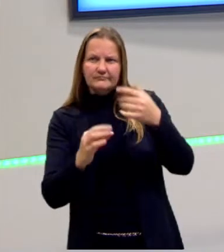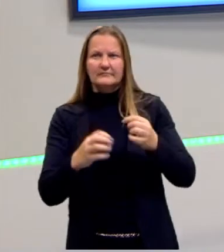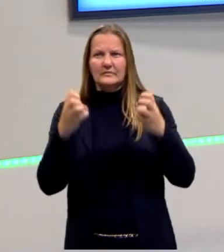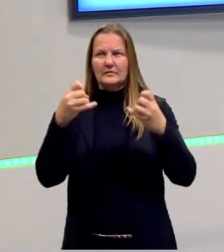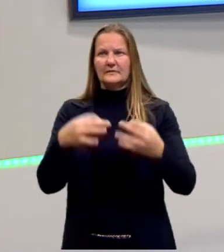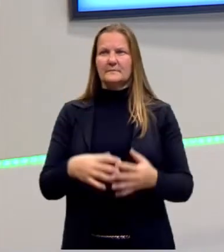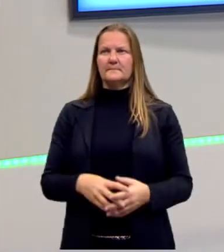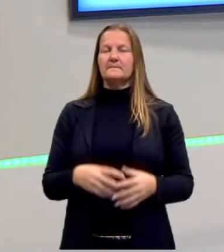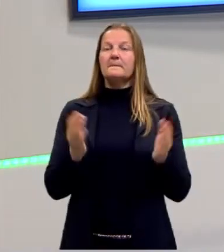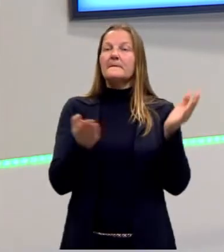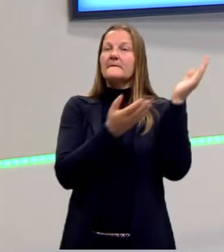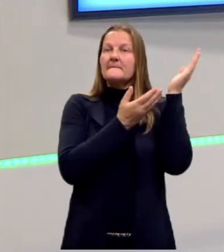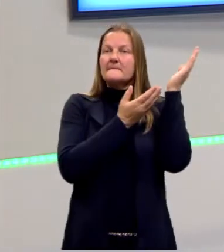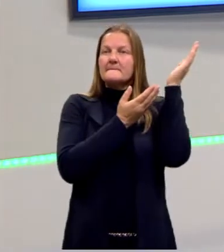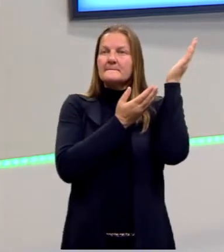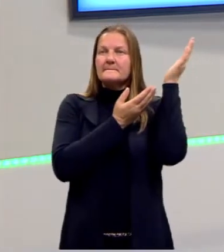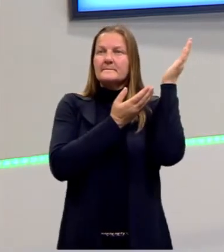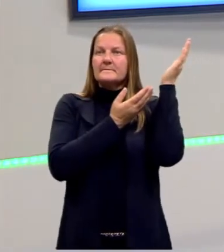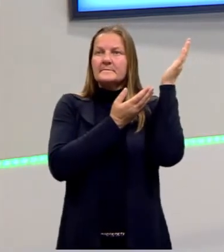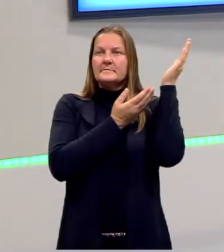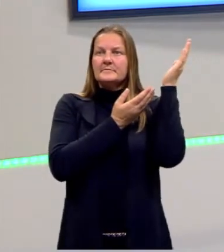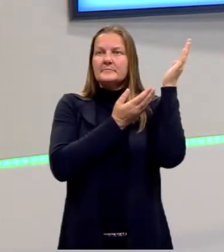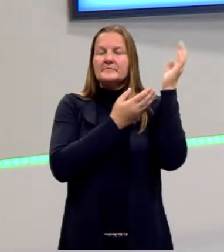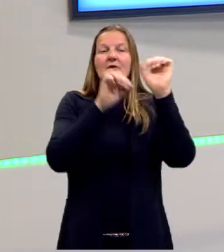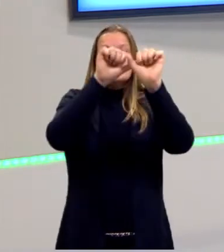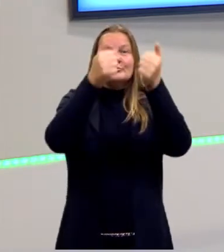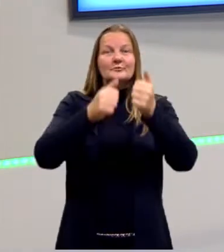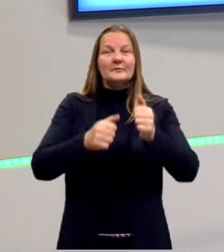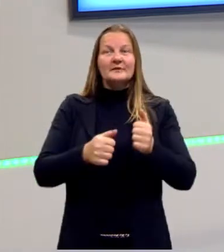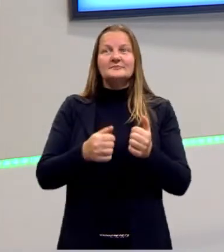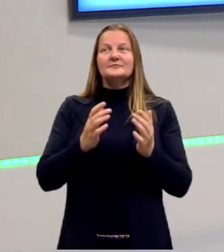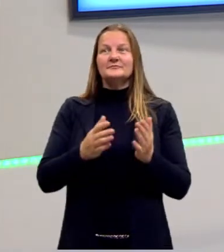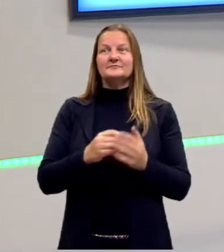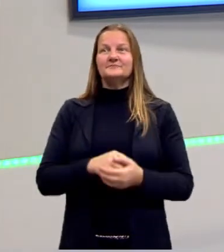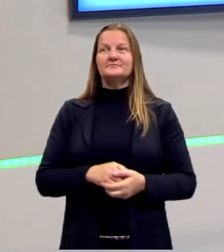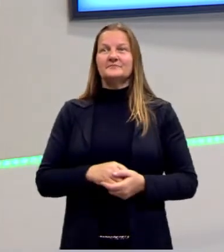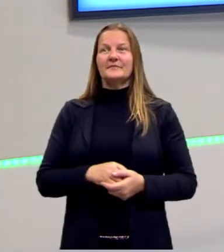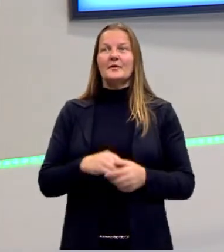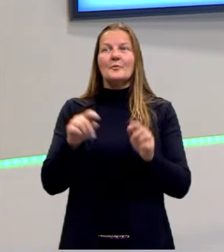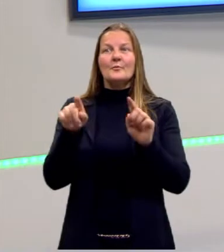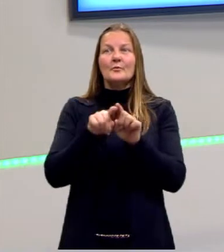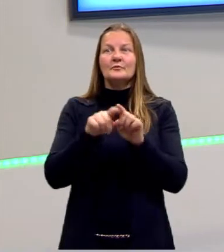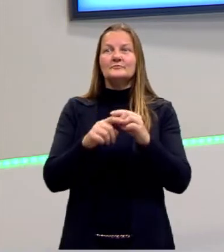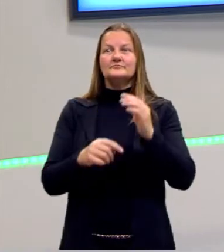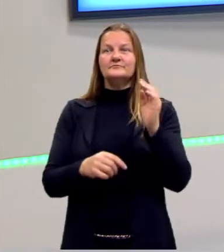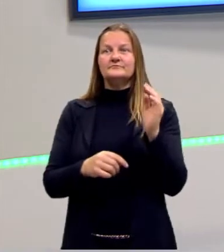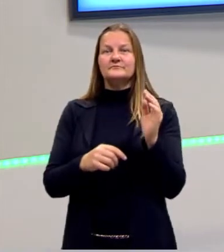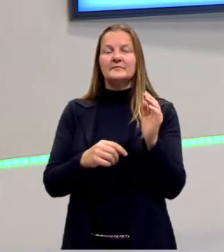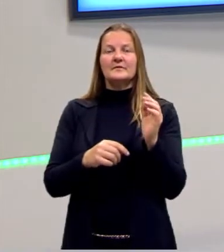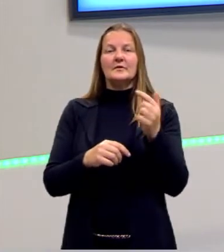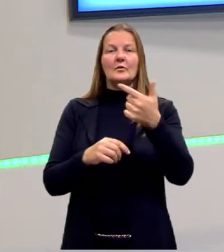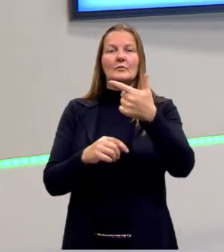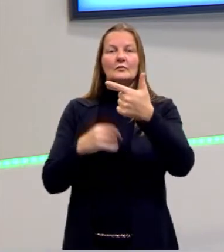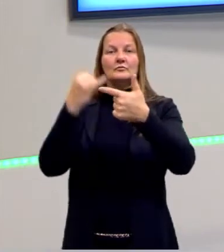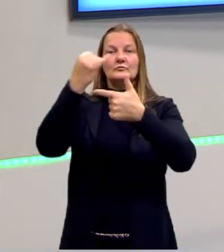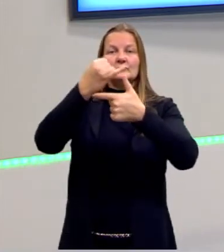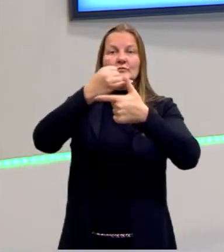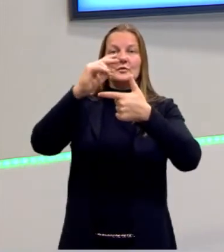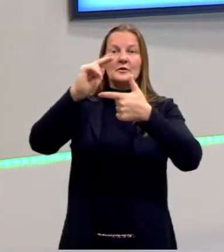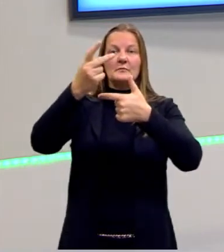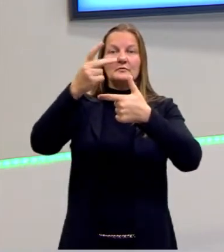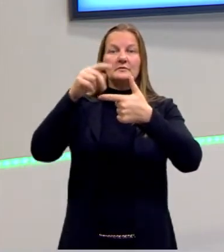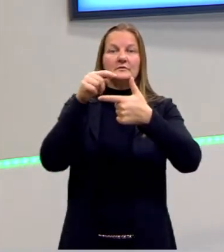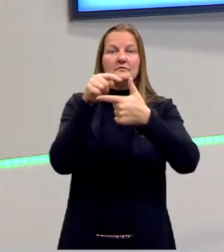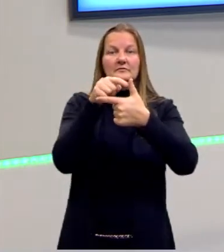Aqui eu trouxe a imagem novamente de um triângulo, mas agora nós identificamos, então, a hipotenusa e os catetos.